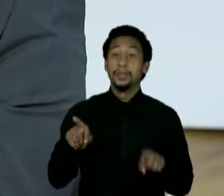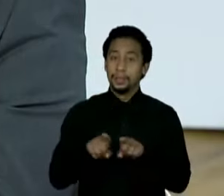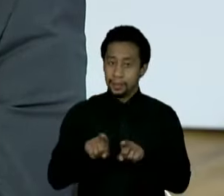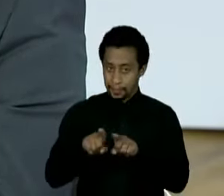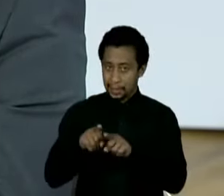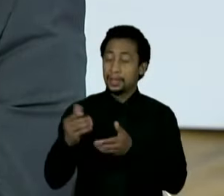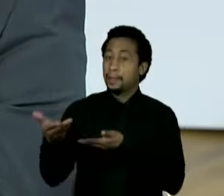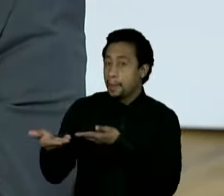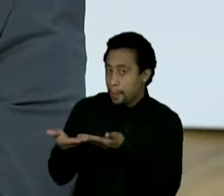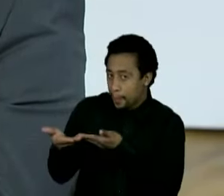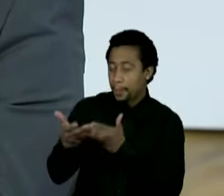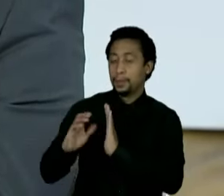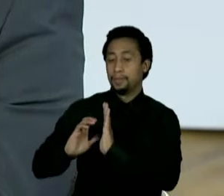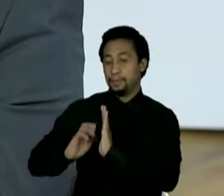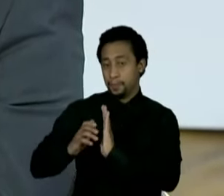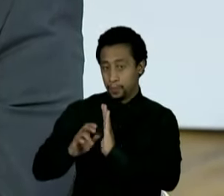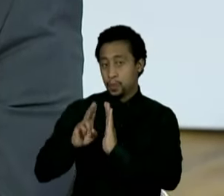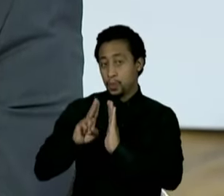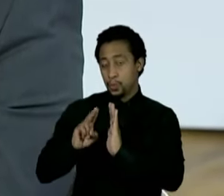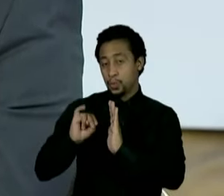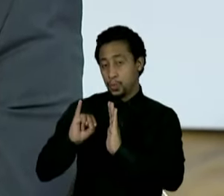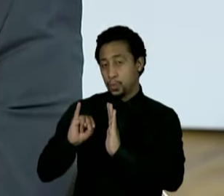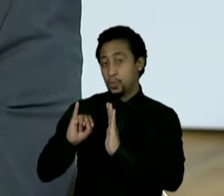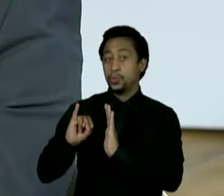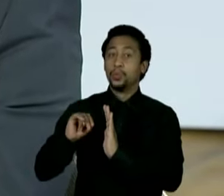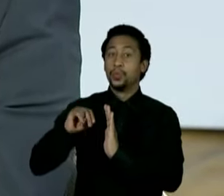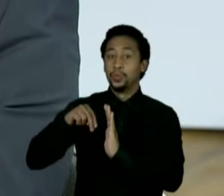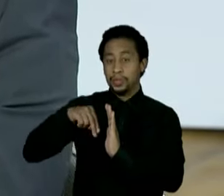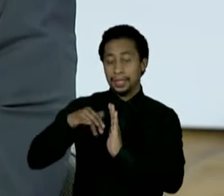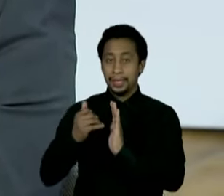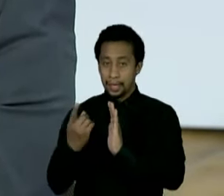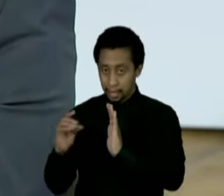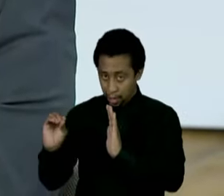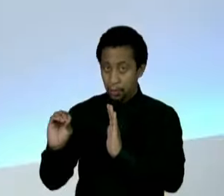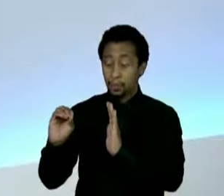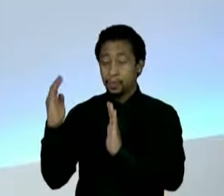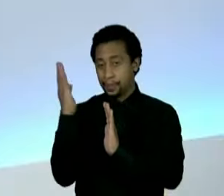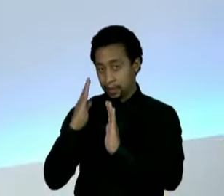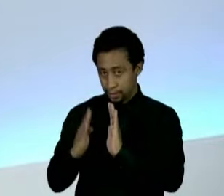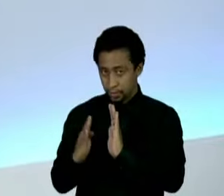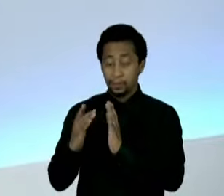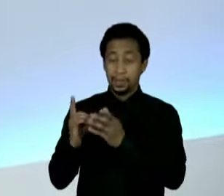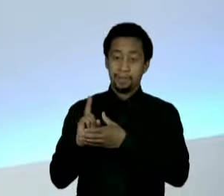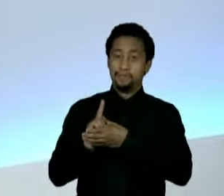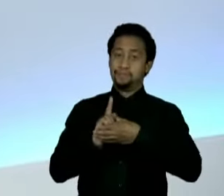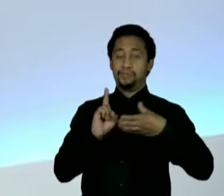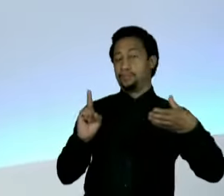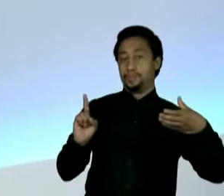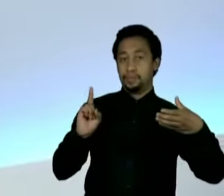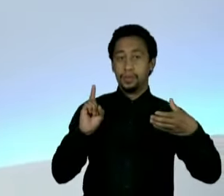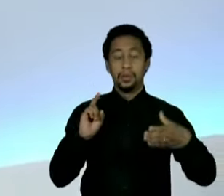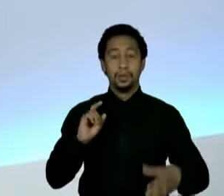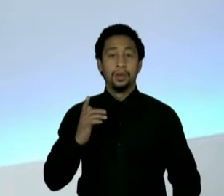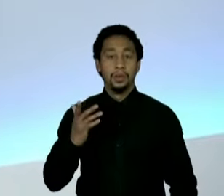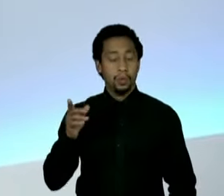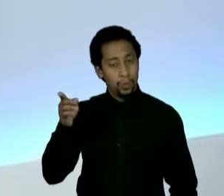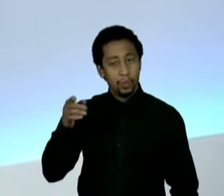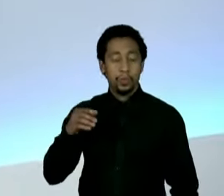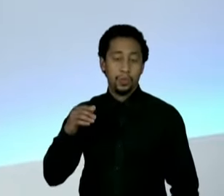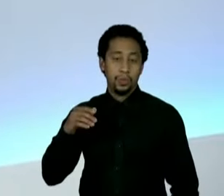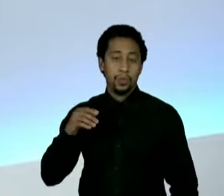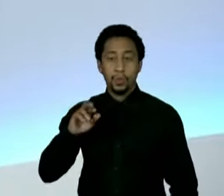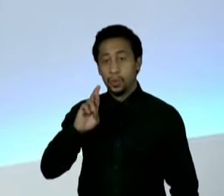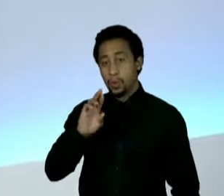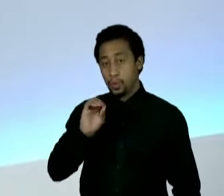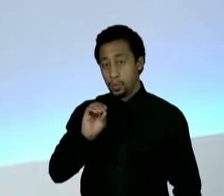Brasil, aqui de São Paulo, depois do União Brasil ter rompido com o governador Rodrigo Garcia, que está tentando consertar essa relação. Como você avalia esses dois